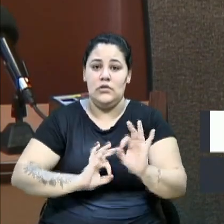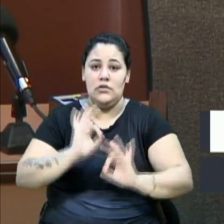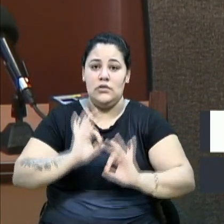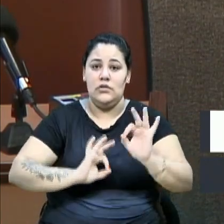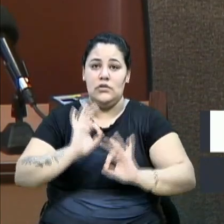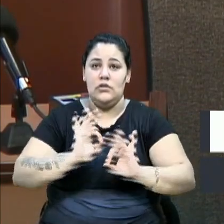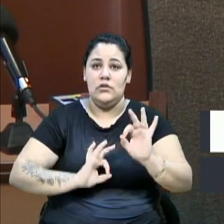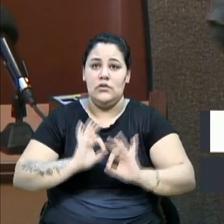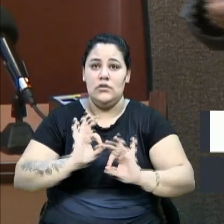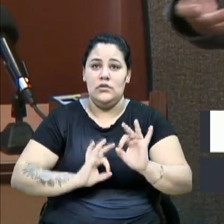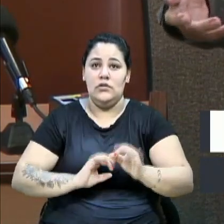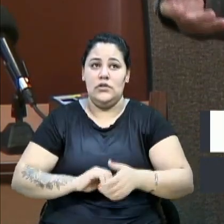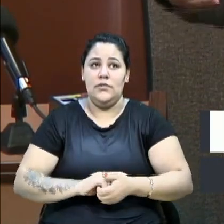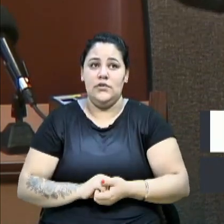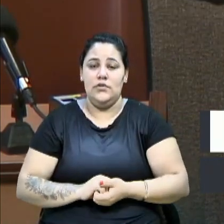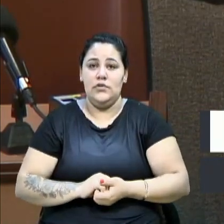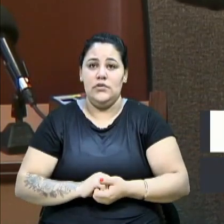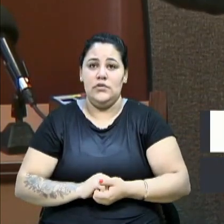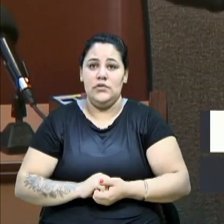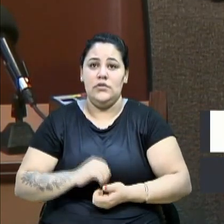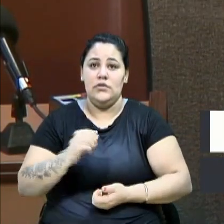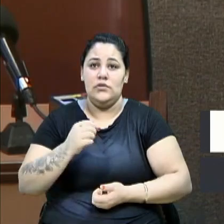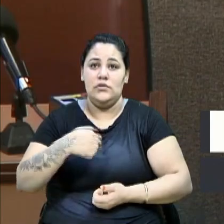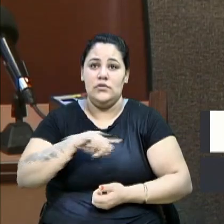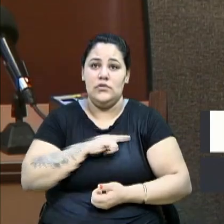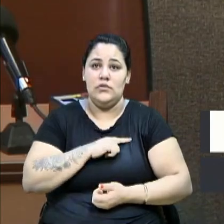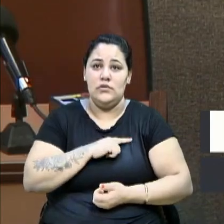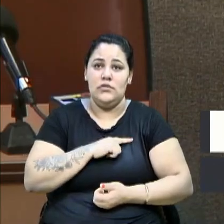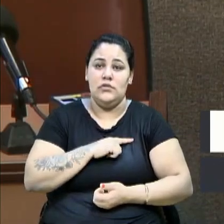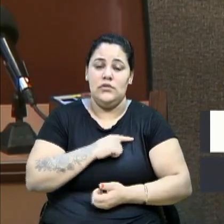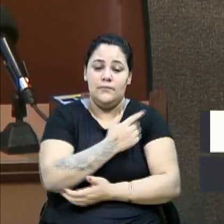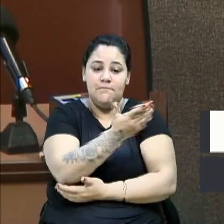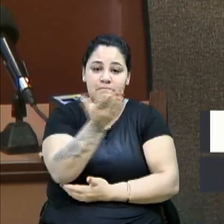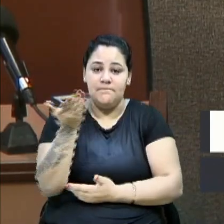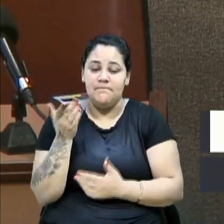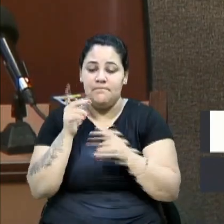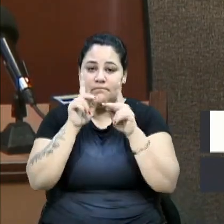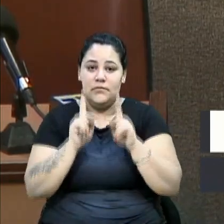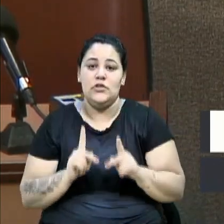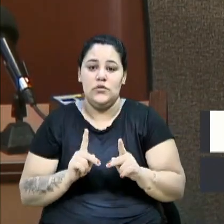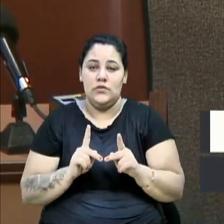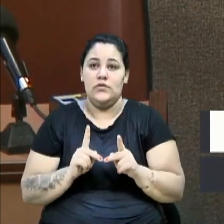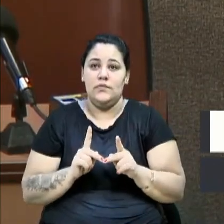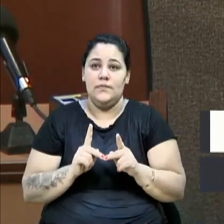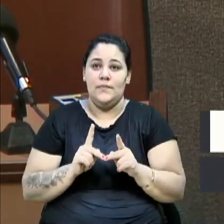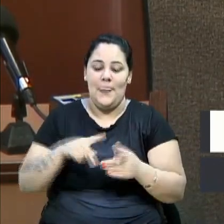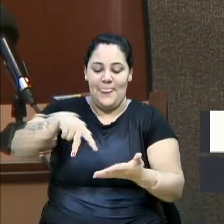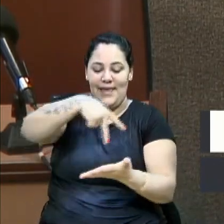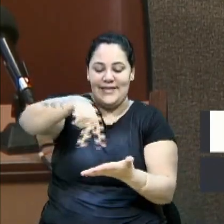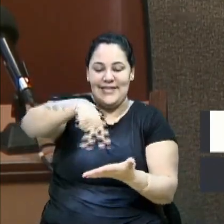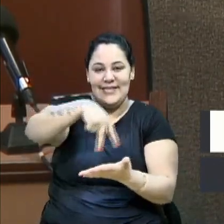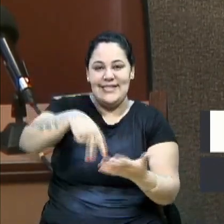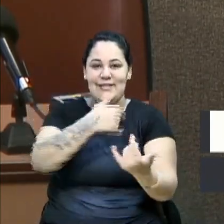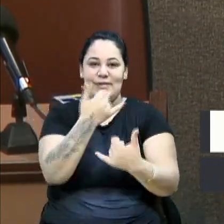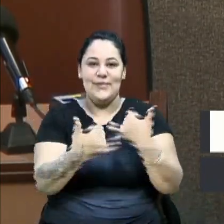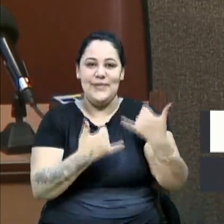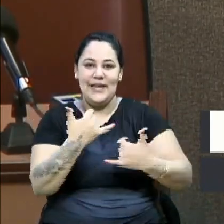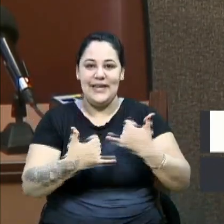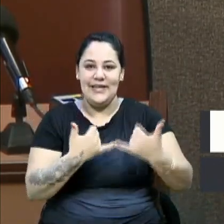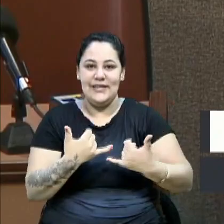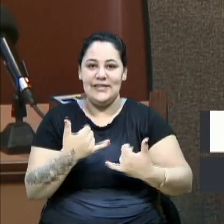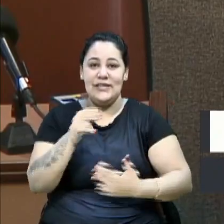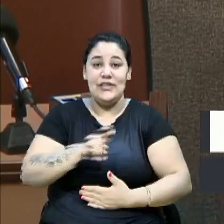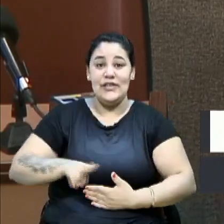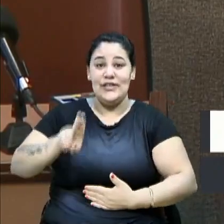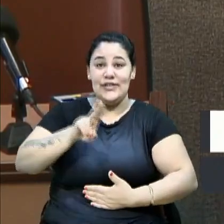um... A gente vê essas senhoras dançando, brincando, utilizando